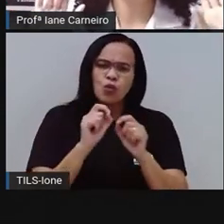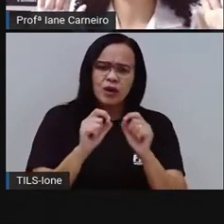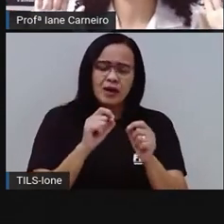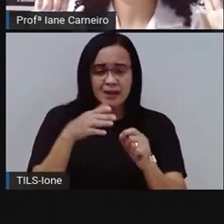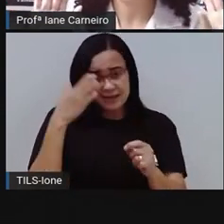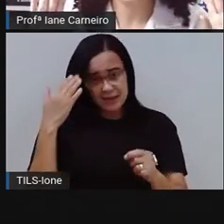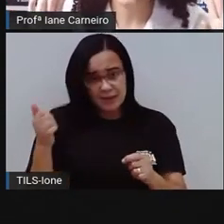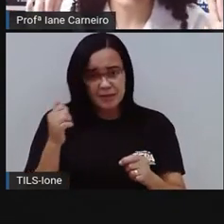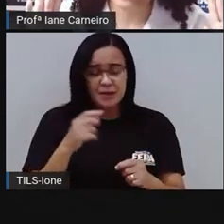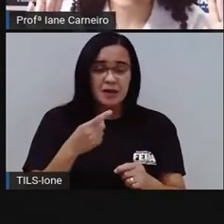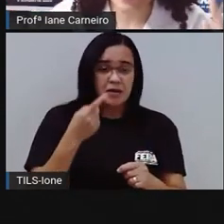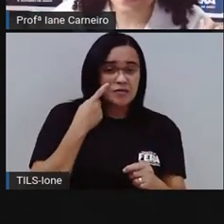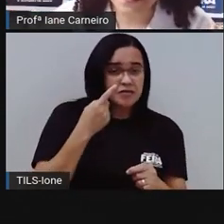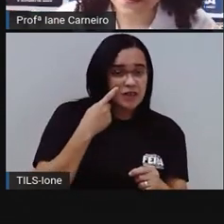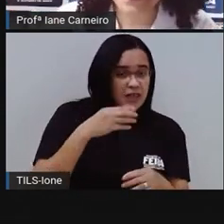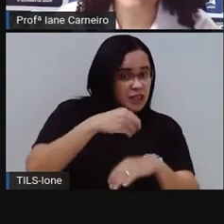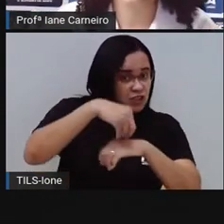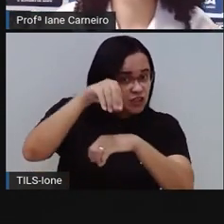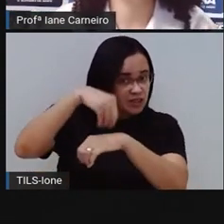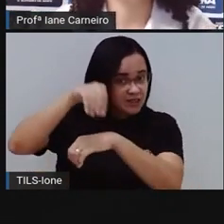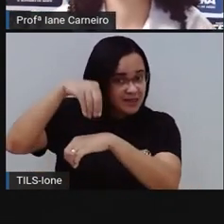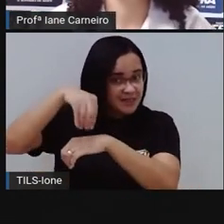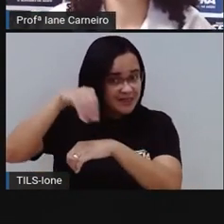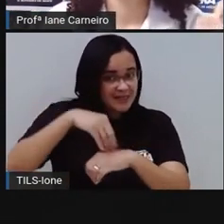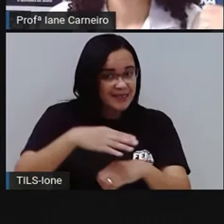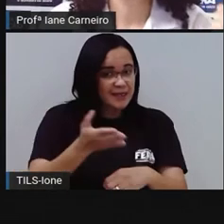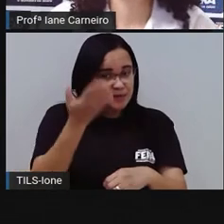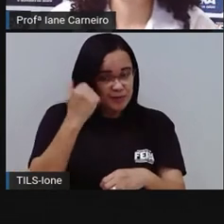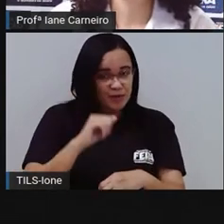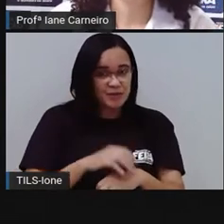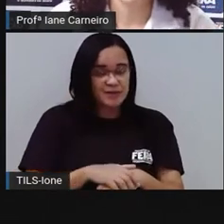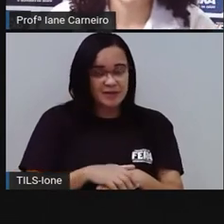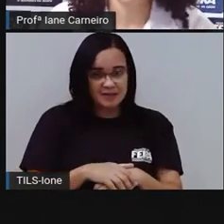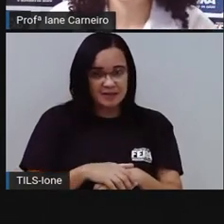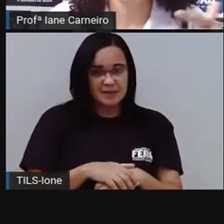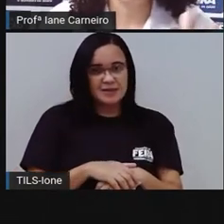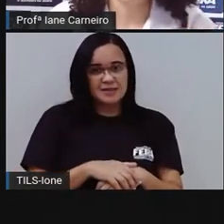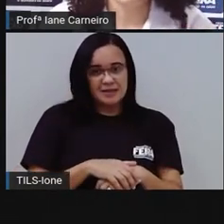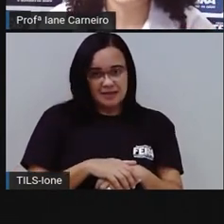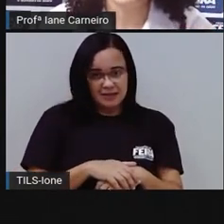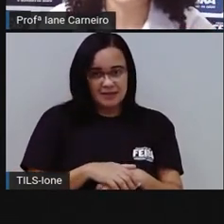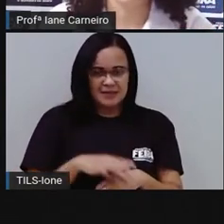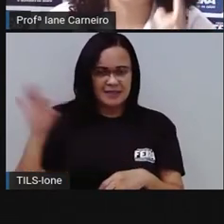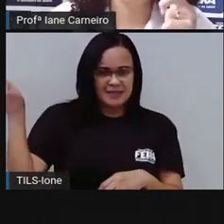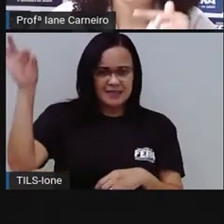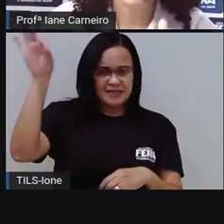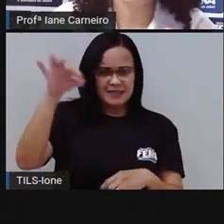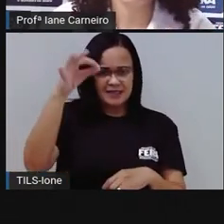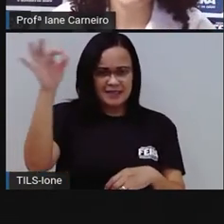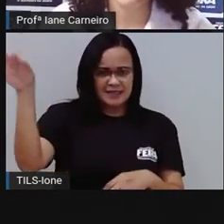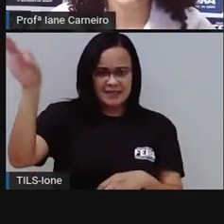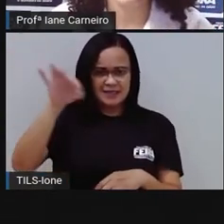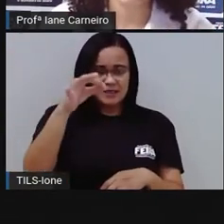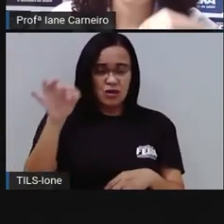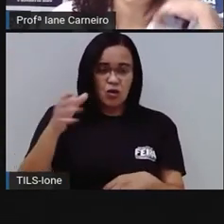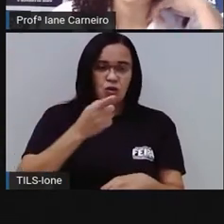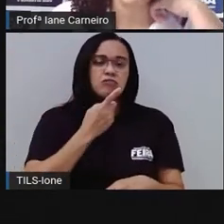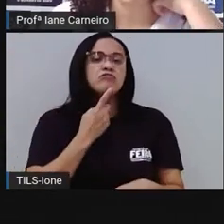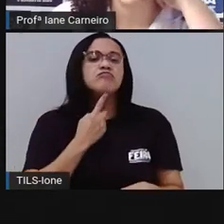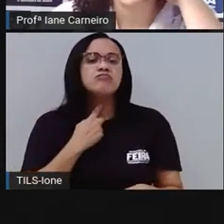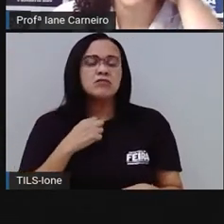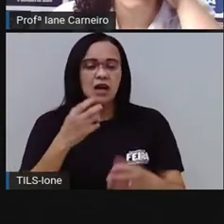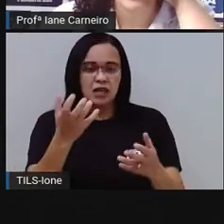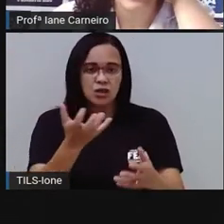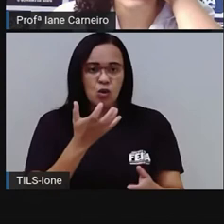A gente vai ver qual é a pista, tá certo? Bora lá. Zig, zig, vai voando. Com vontade de comer. O que